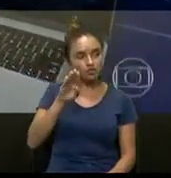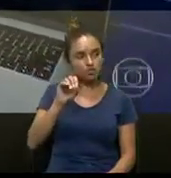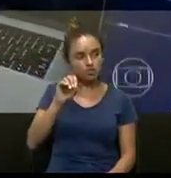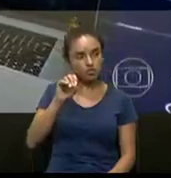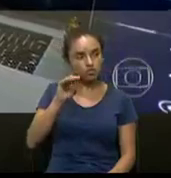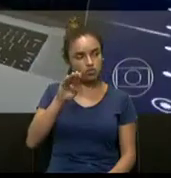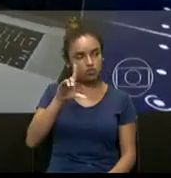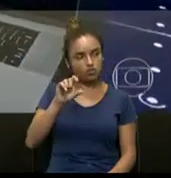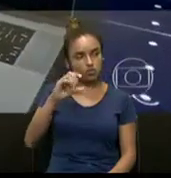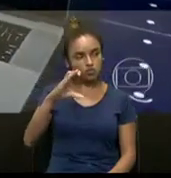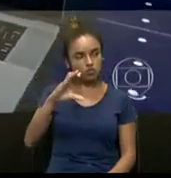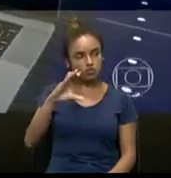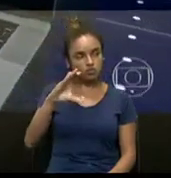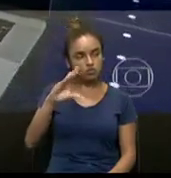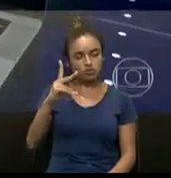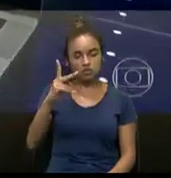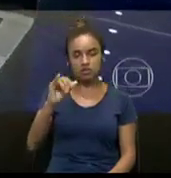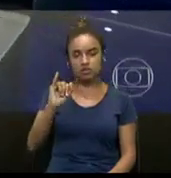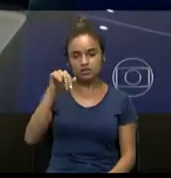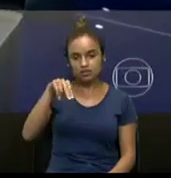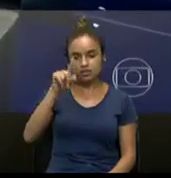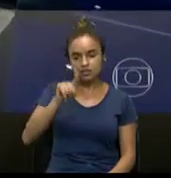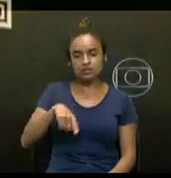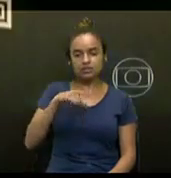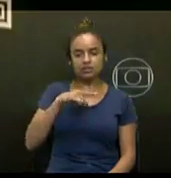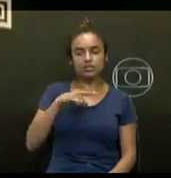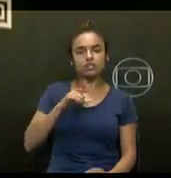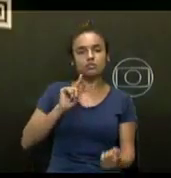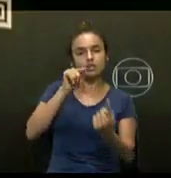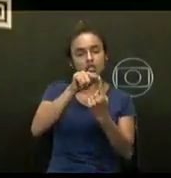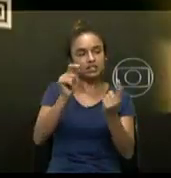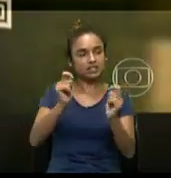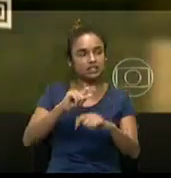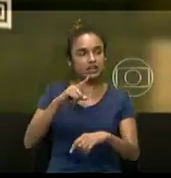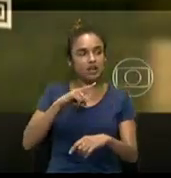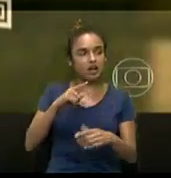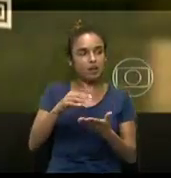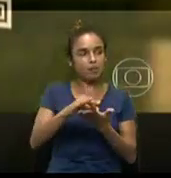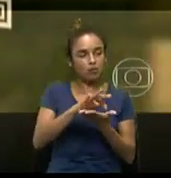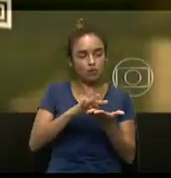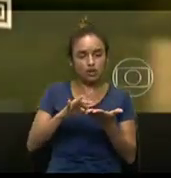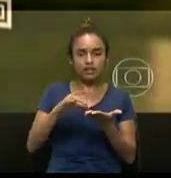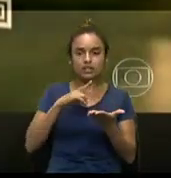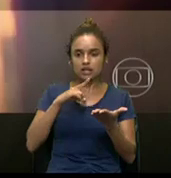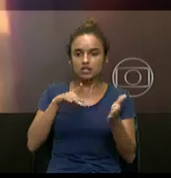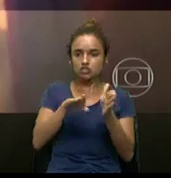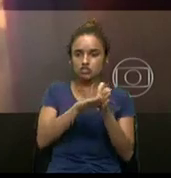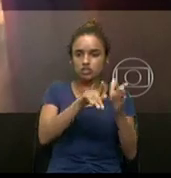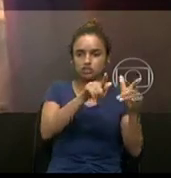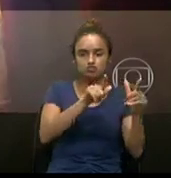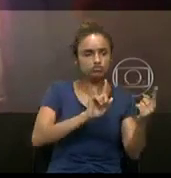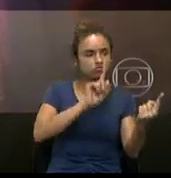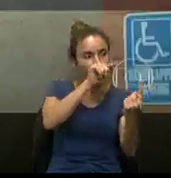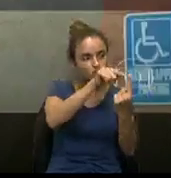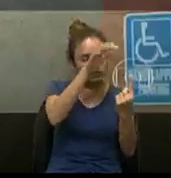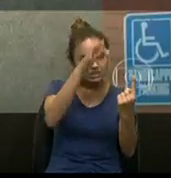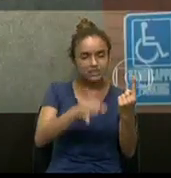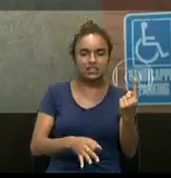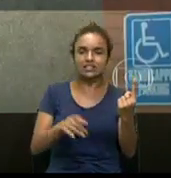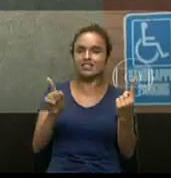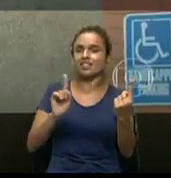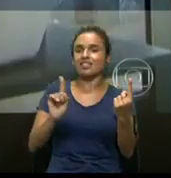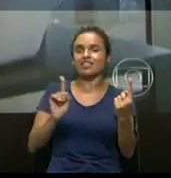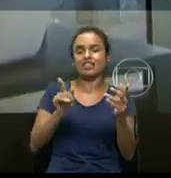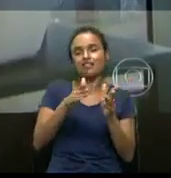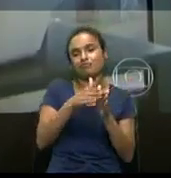certo e impede que seja usada mais de uma vez. E quem se interessa por bitcoins? Durante anos, os maiores